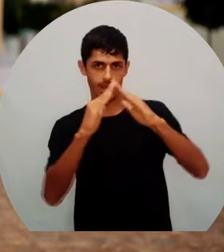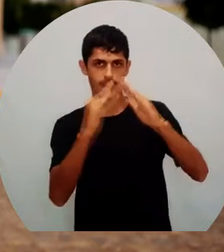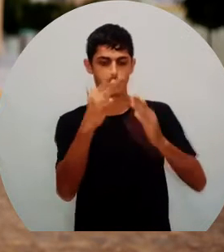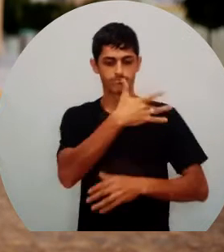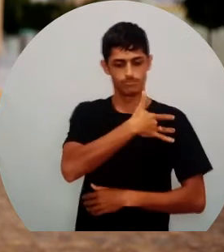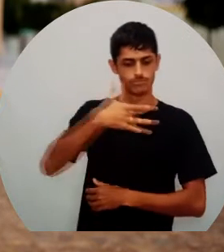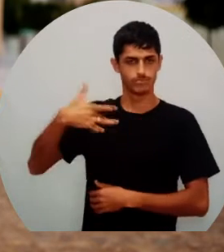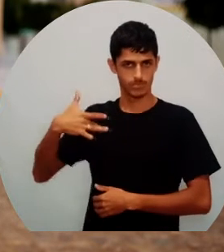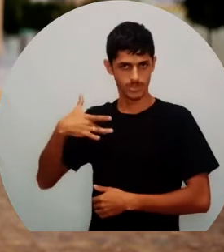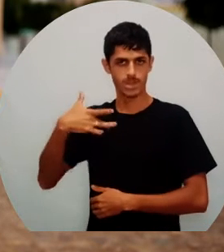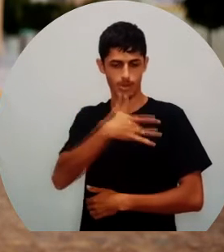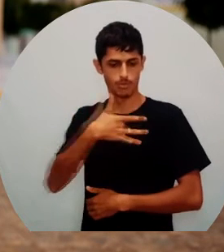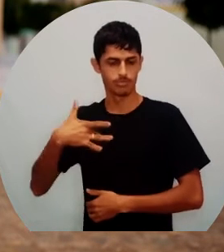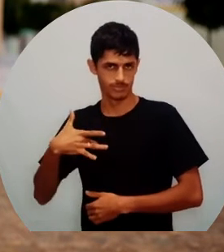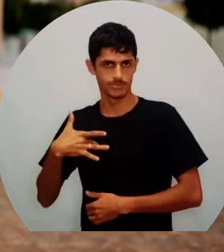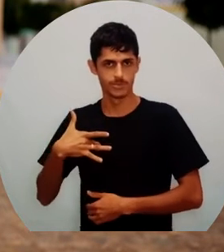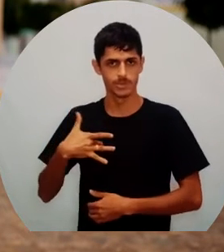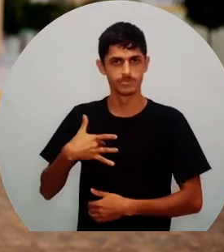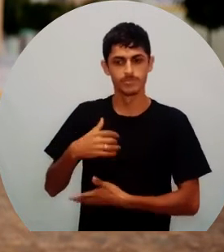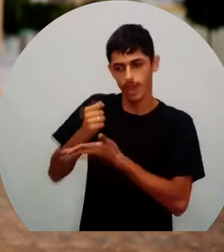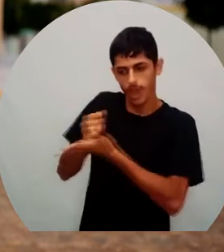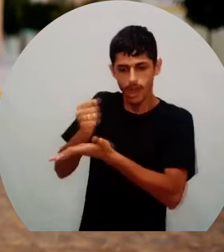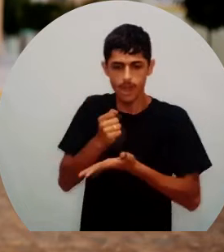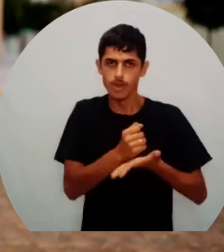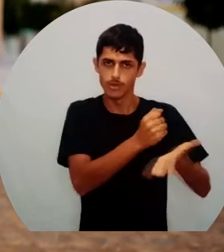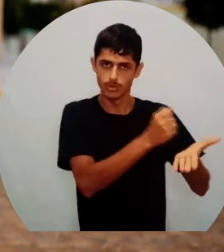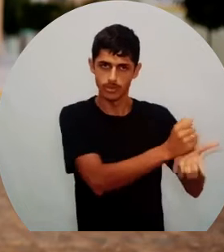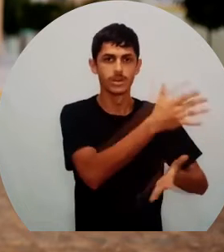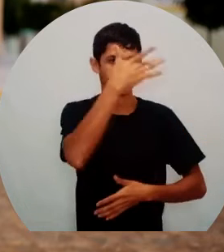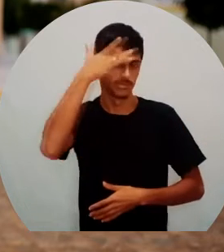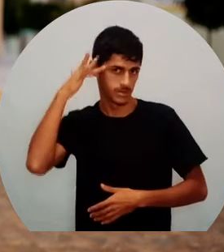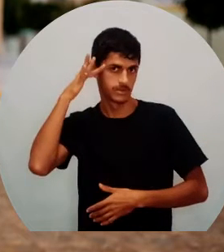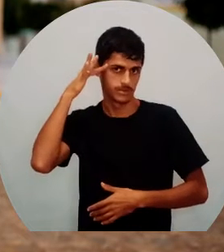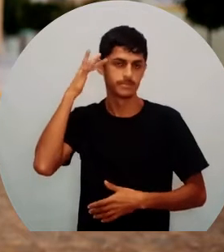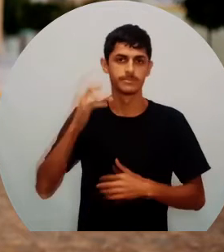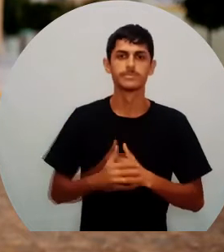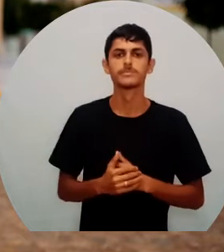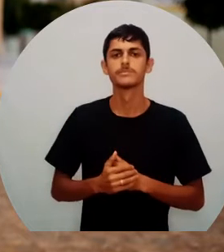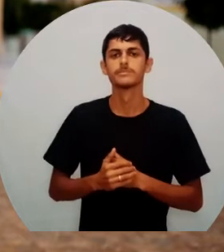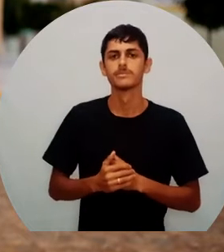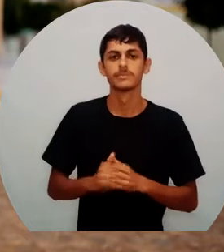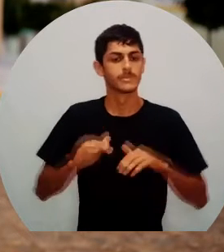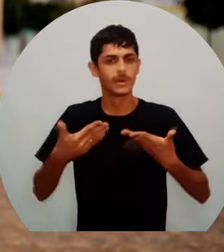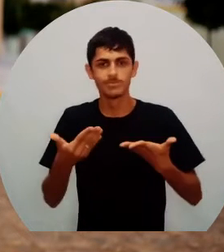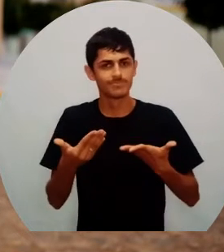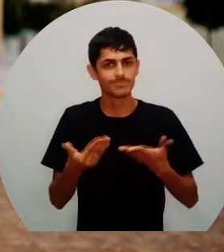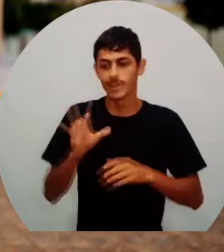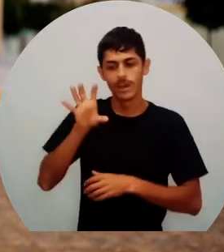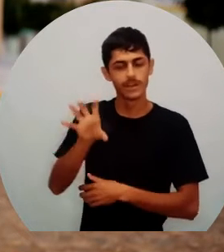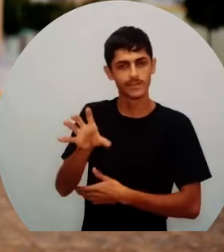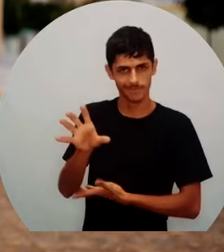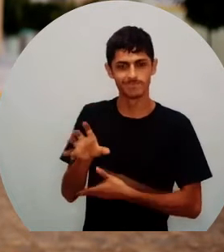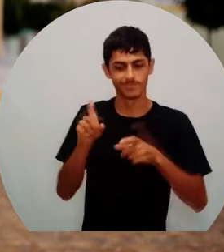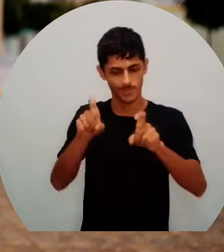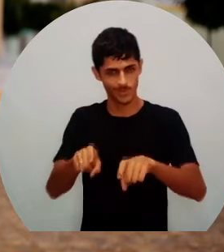primeira, que atende várias pessoas semanalmente, né? Então, essa é a nossa vila,